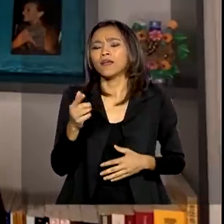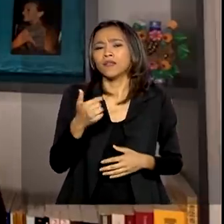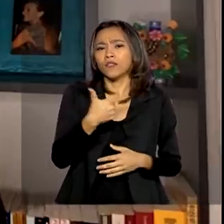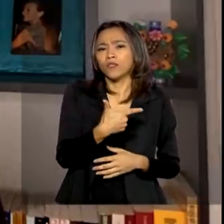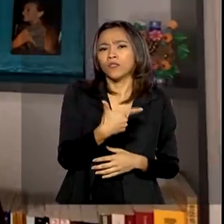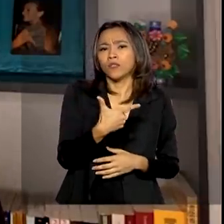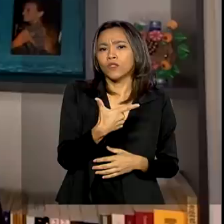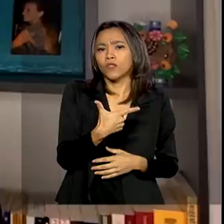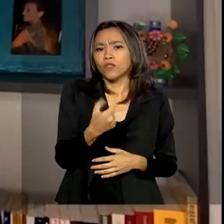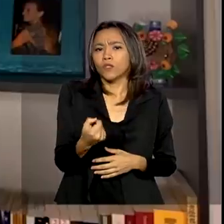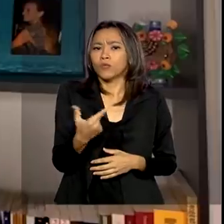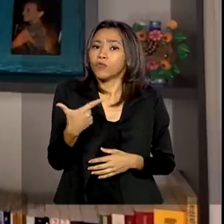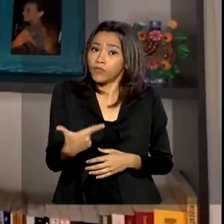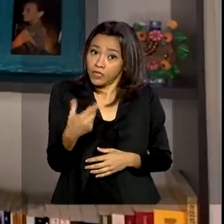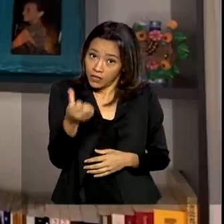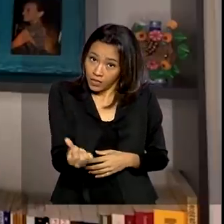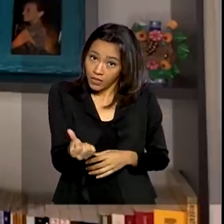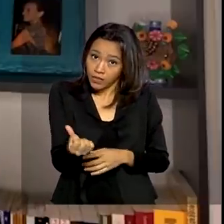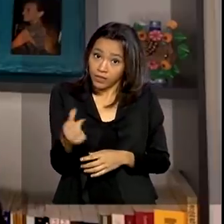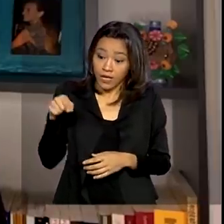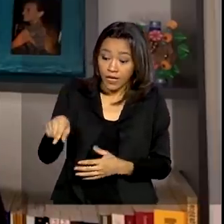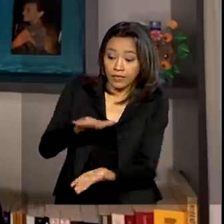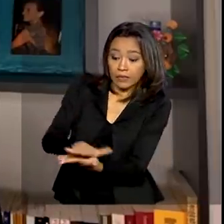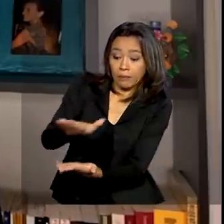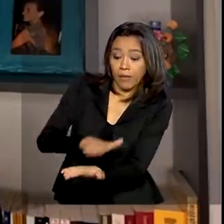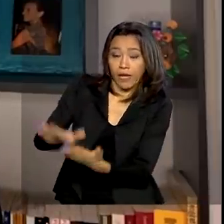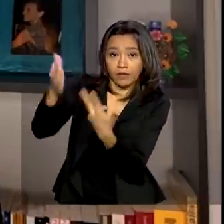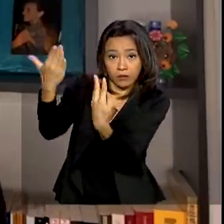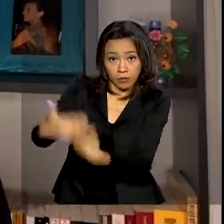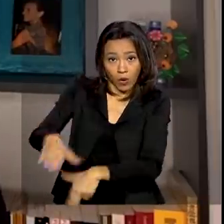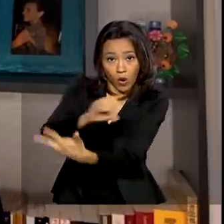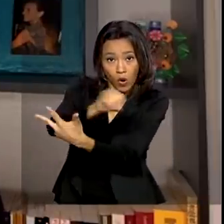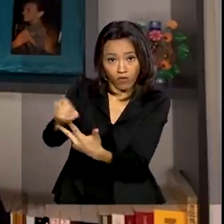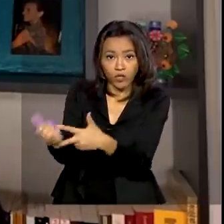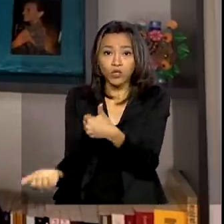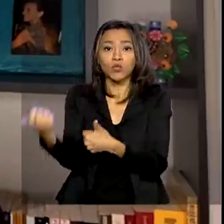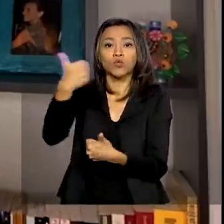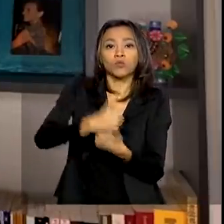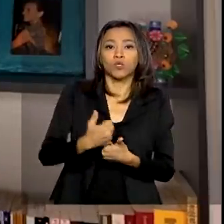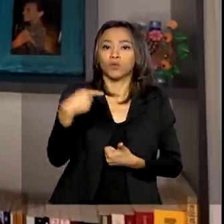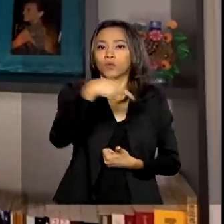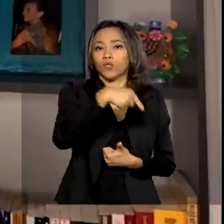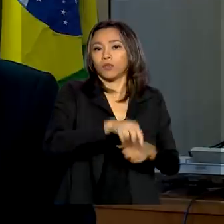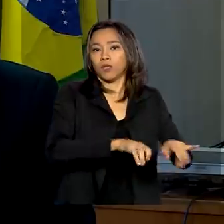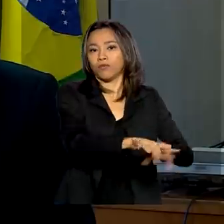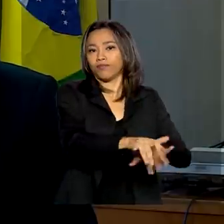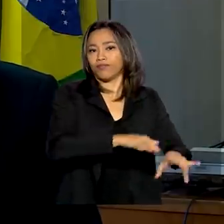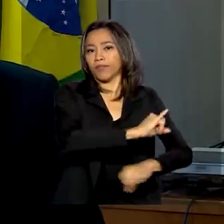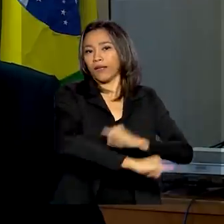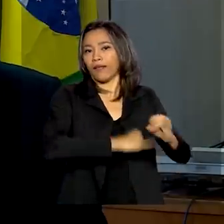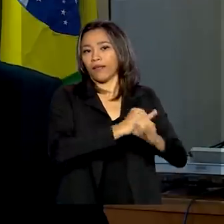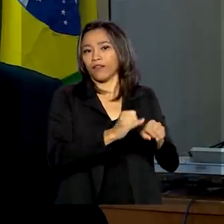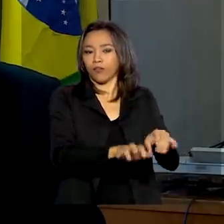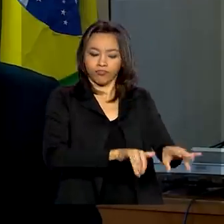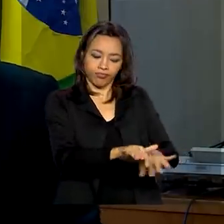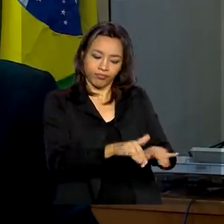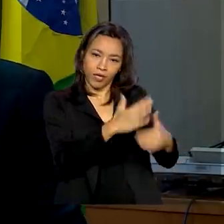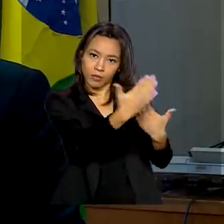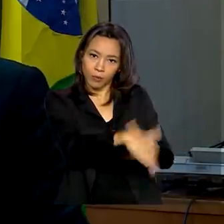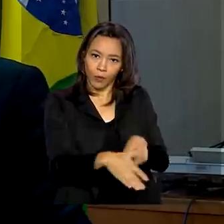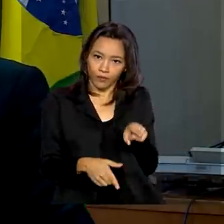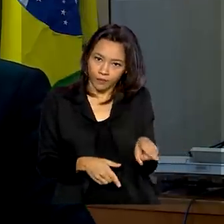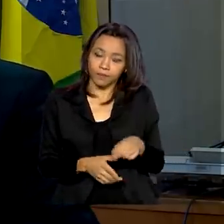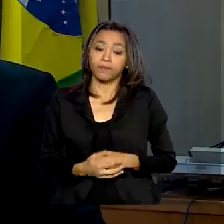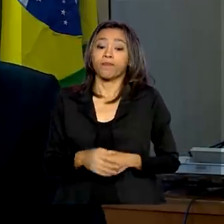exames impressos sejam completamente substituídos pela versão no computador. 100 mil participantes vão poder